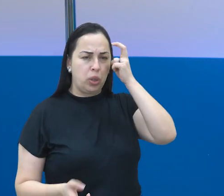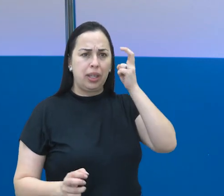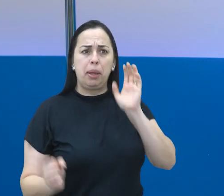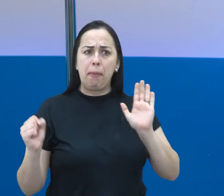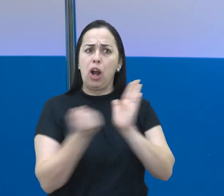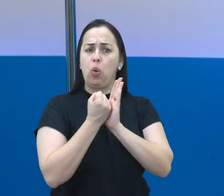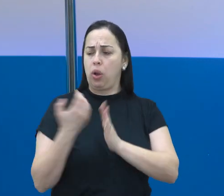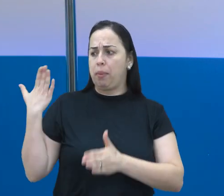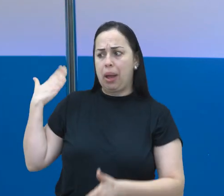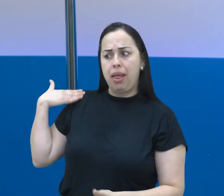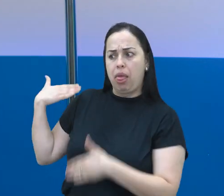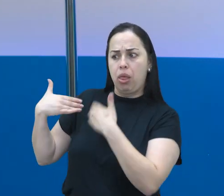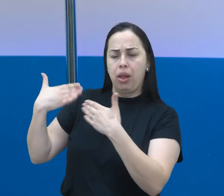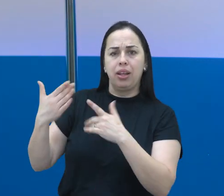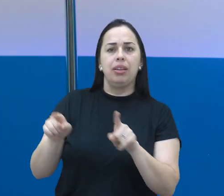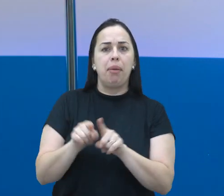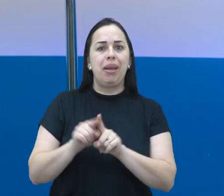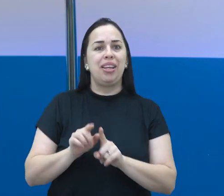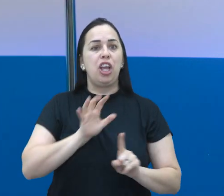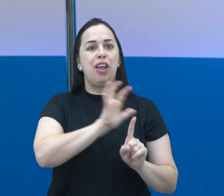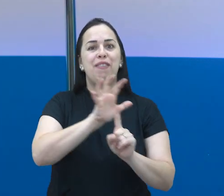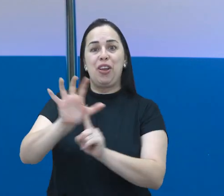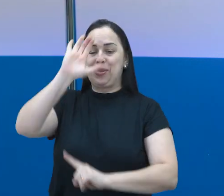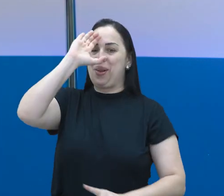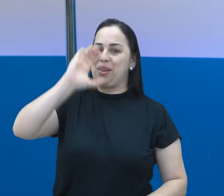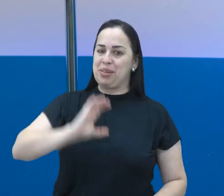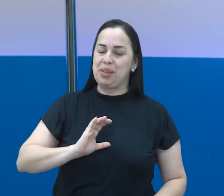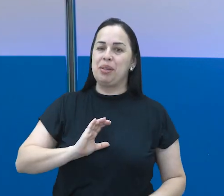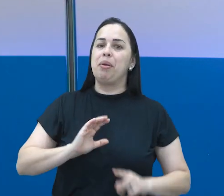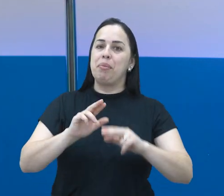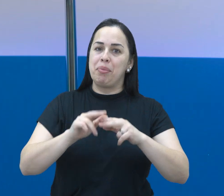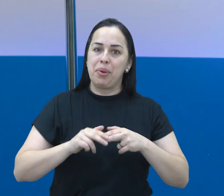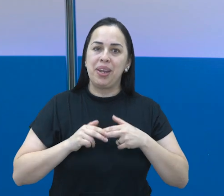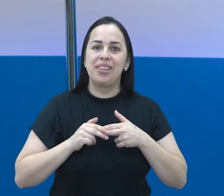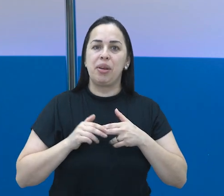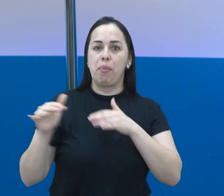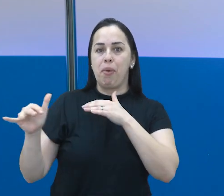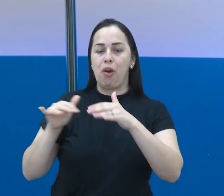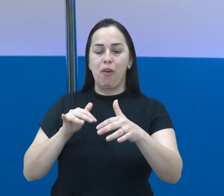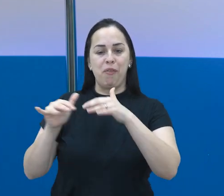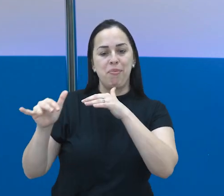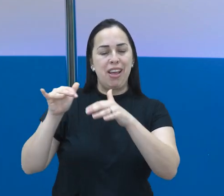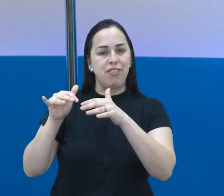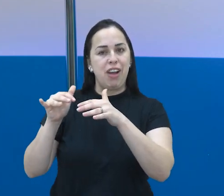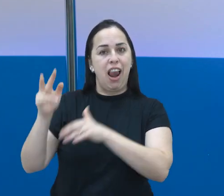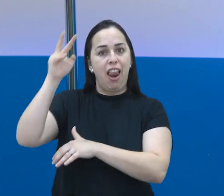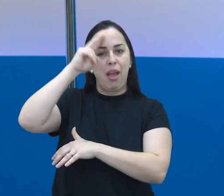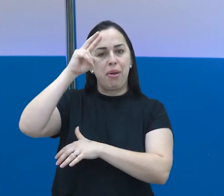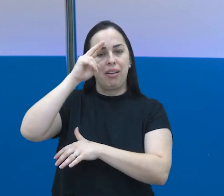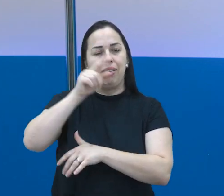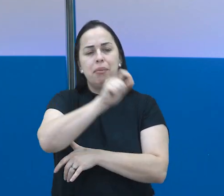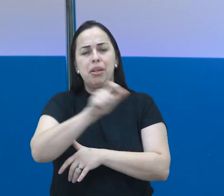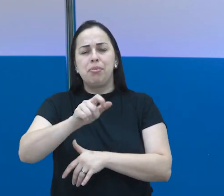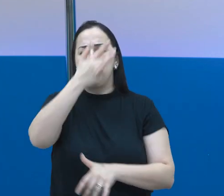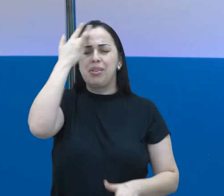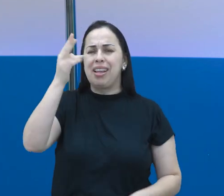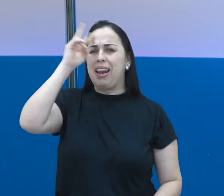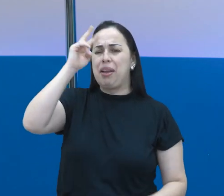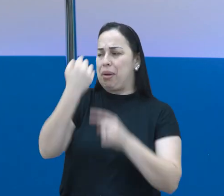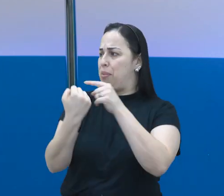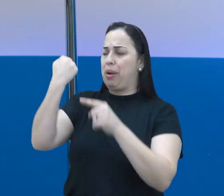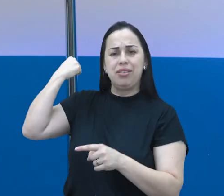que marcaram gerações e influenciaram comportamentos são relembrados pelo movimento vintage.